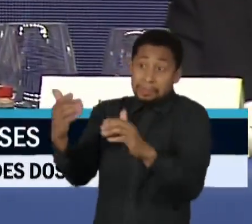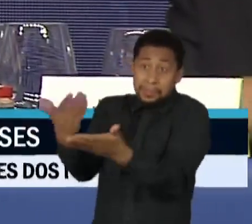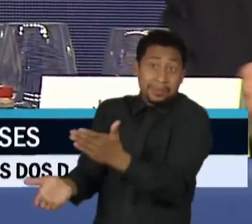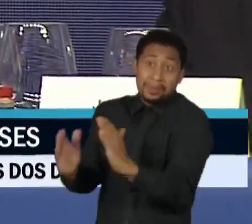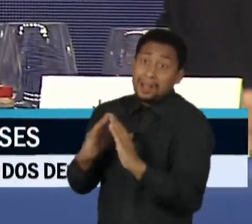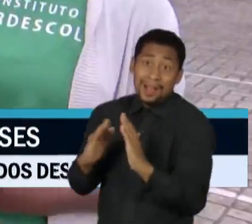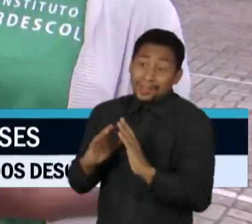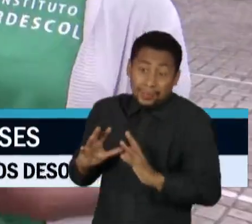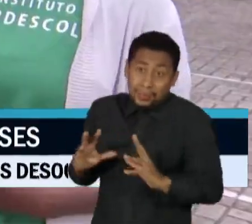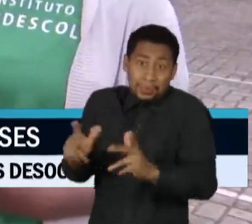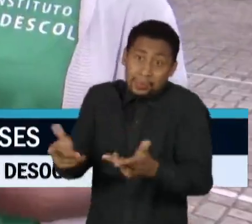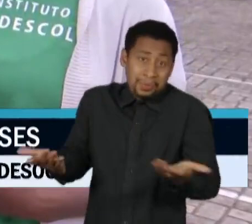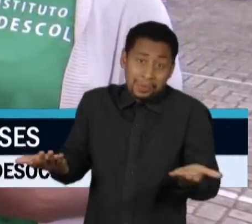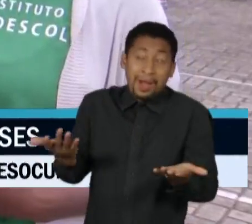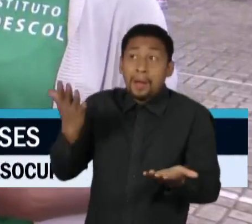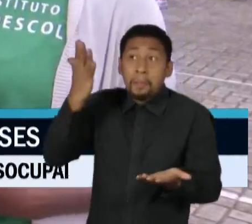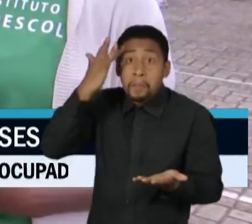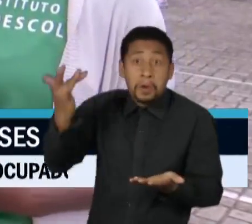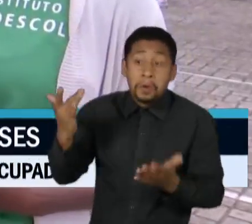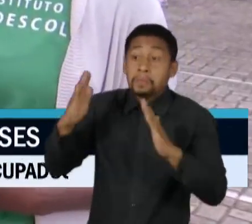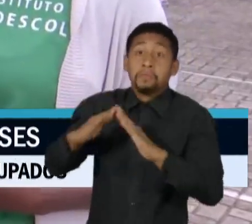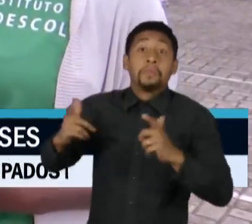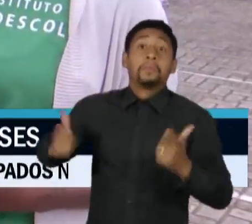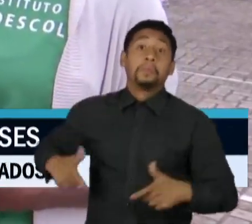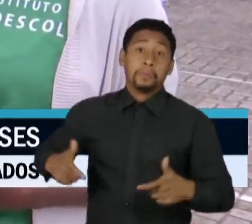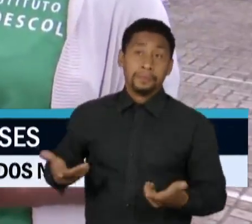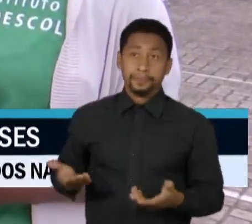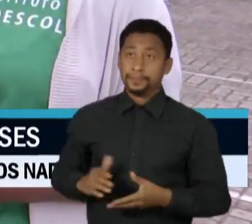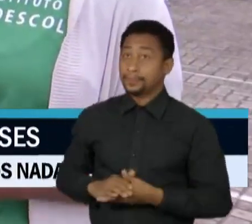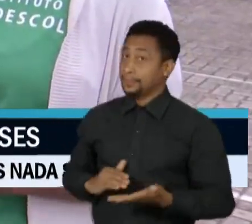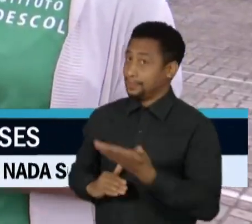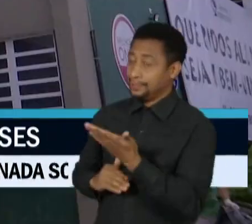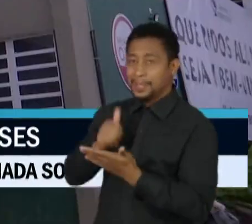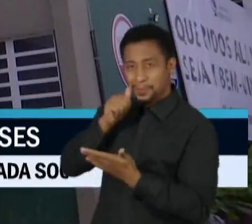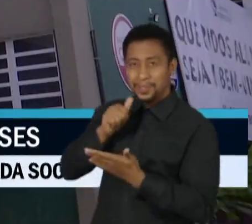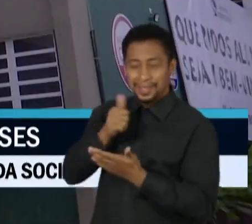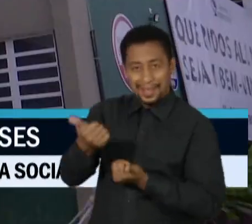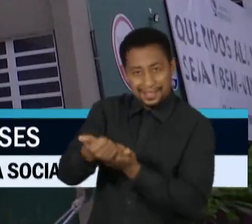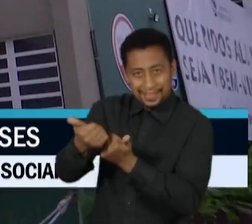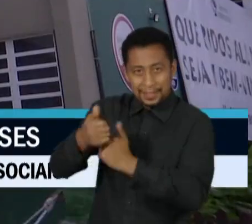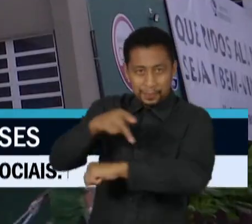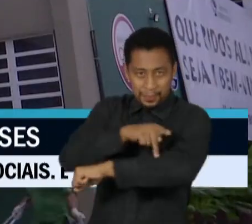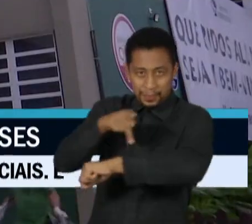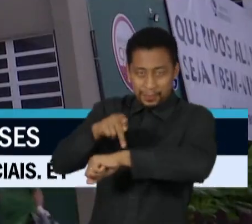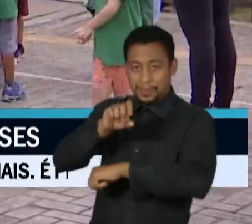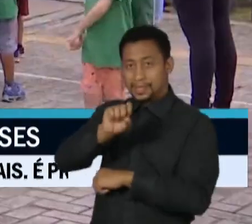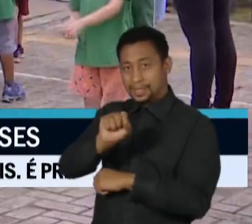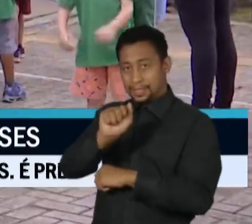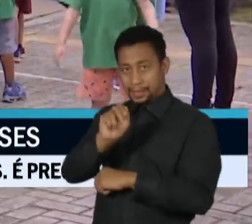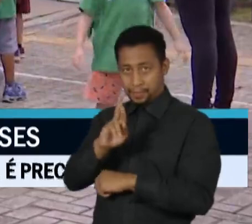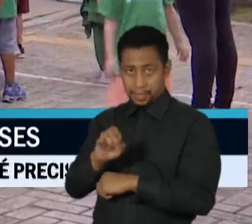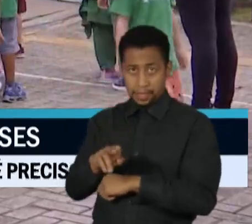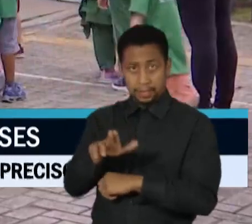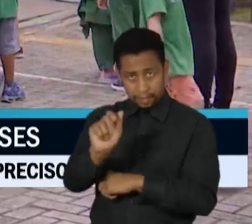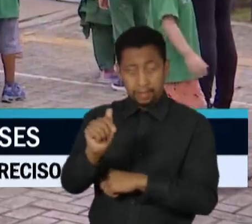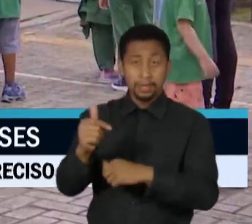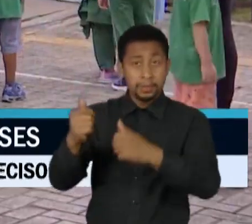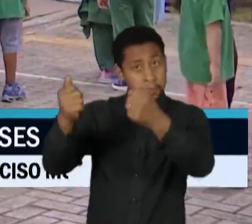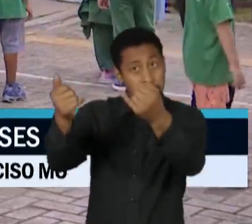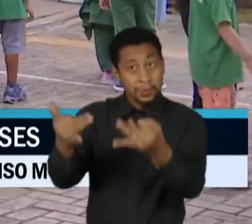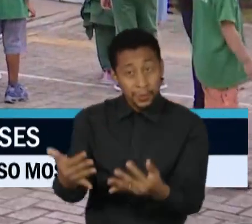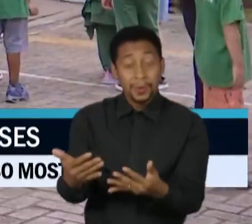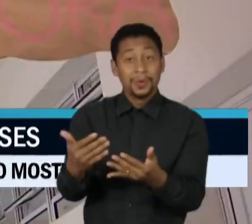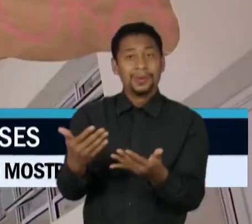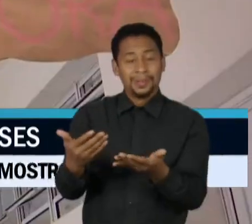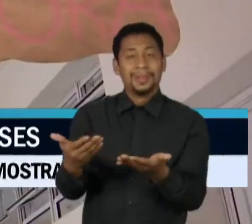não sabe o dia de amanhã. Para Sabrina, que trabalha como assistente pedagógica neste instituto, a segunda-feira também foi de